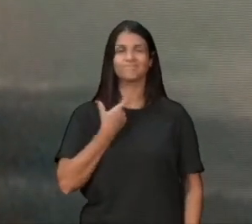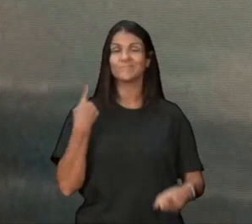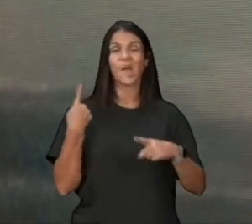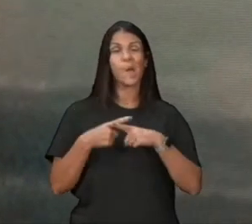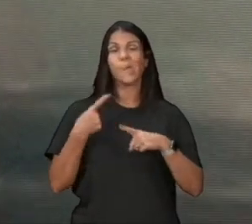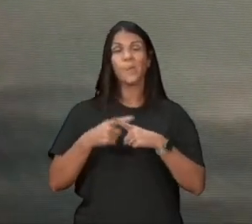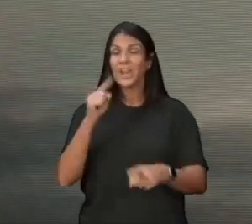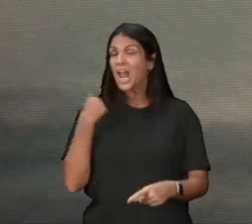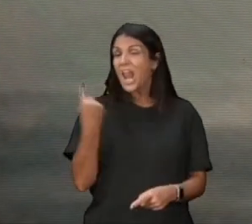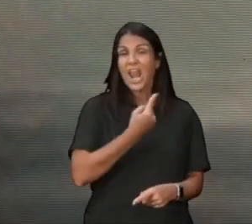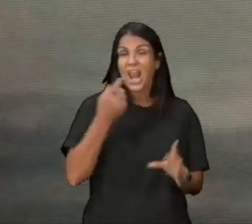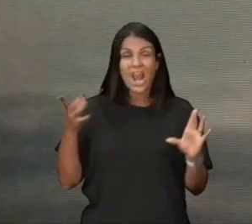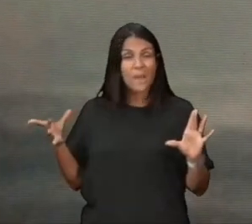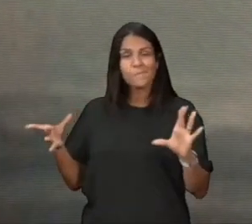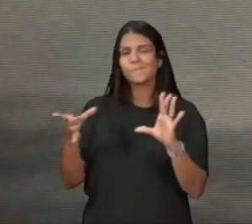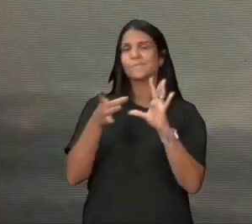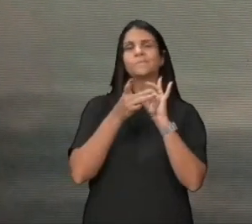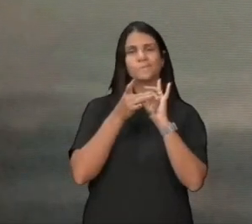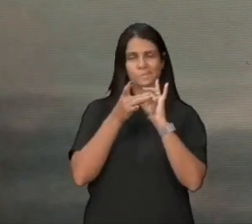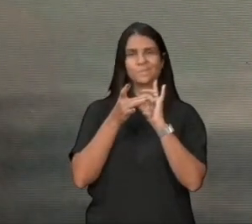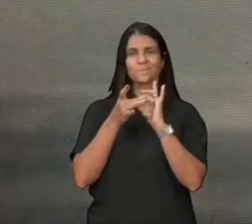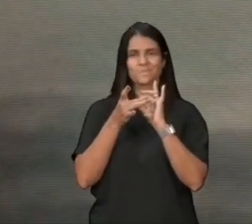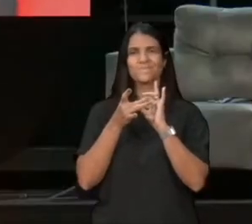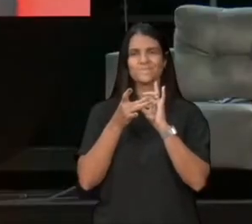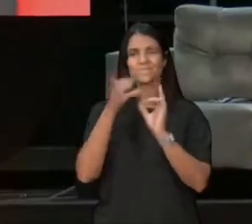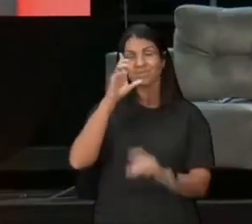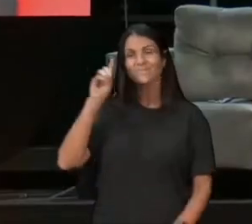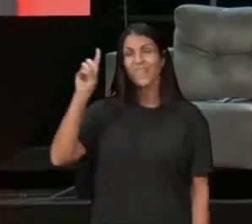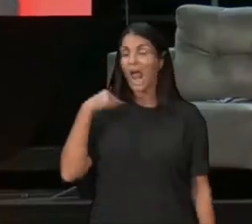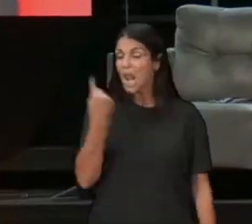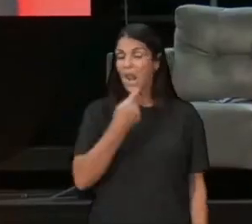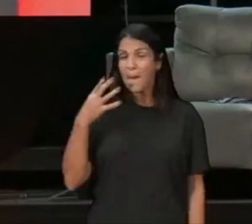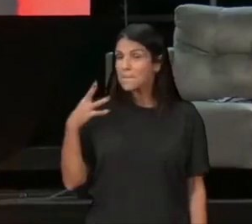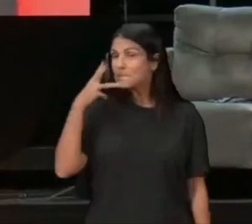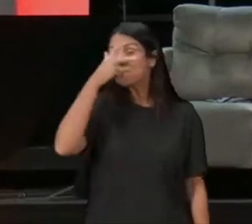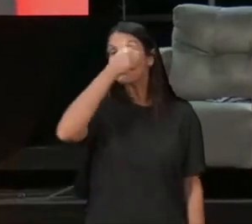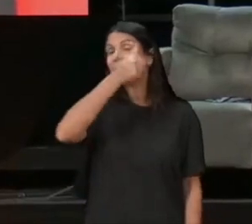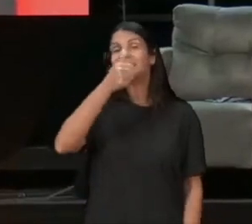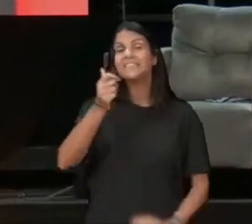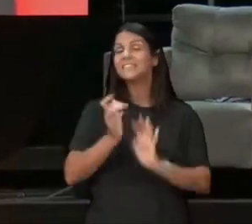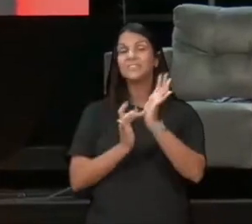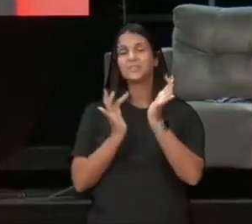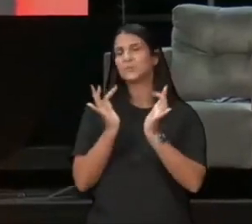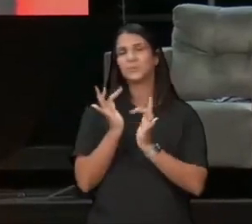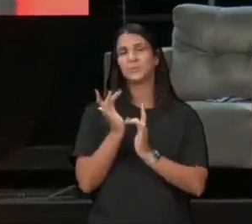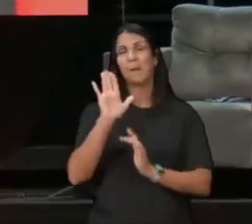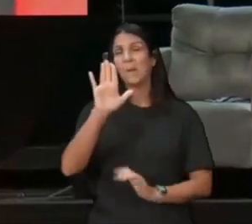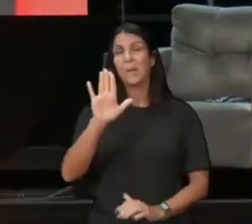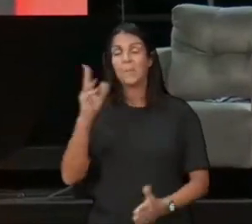a gente deixa de ser quem a gente é, a gente é a beleza de Cristo, mas nós temos, alguns fatores bloqueadores,